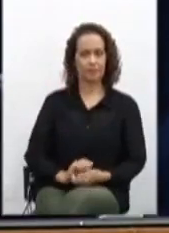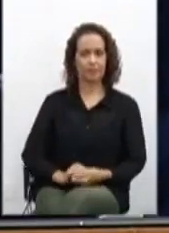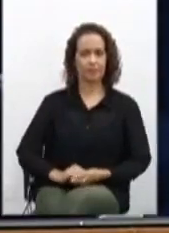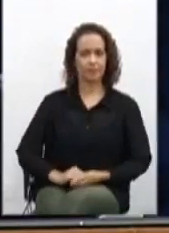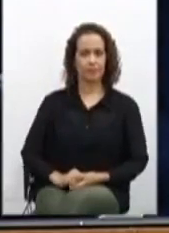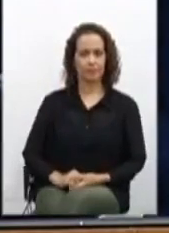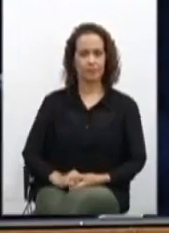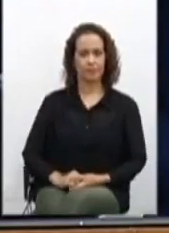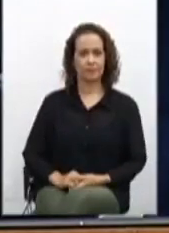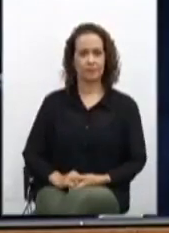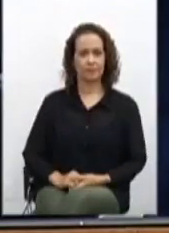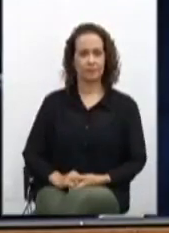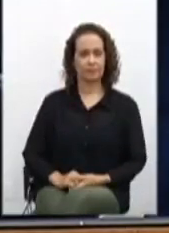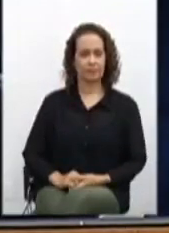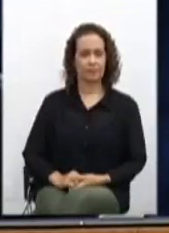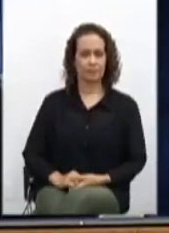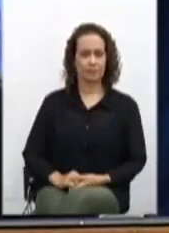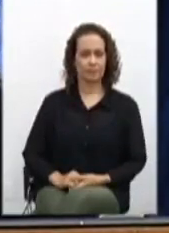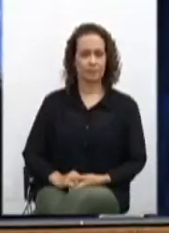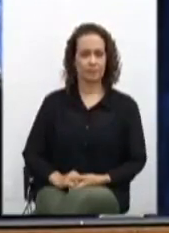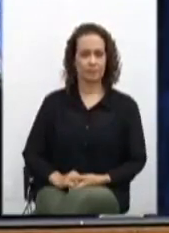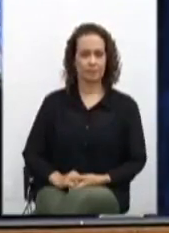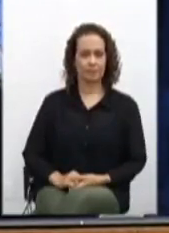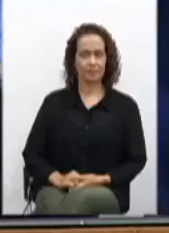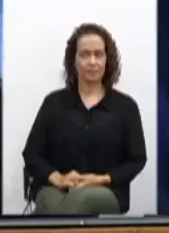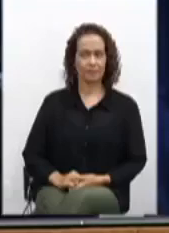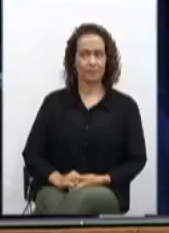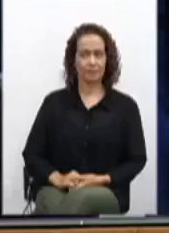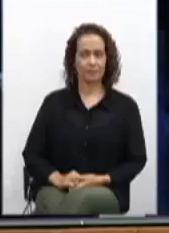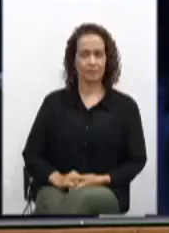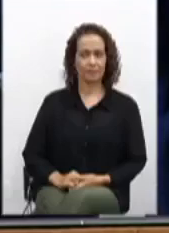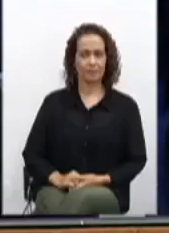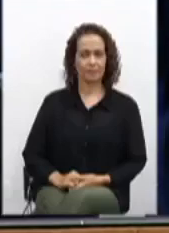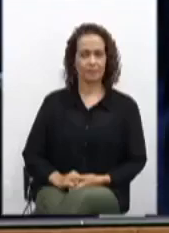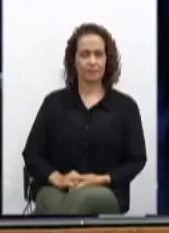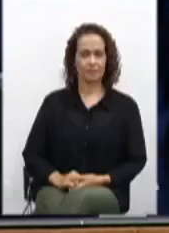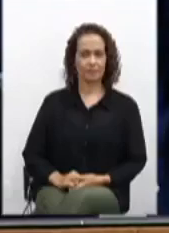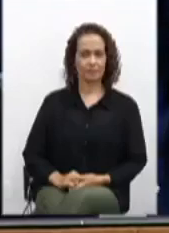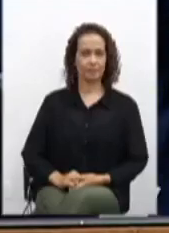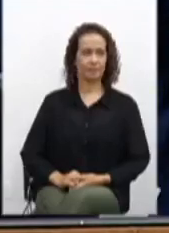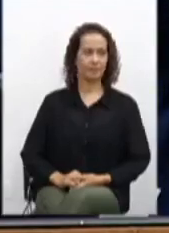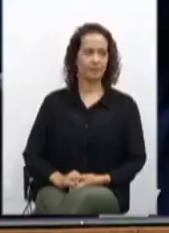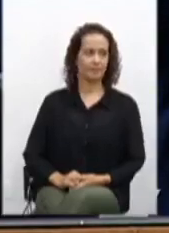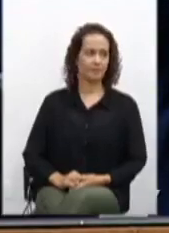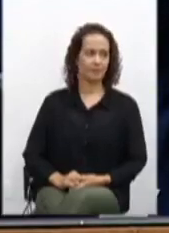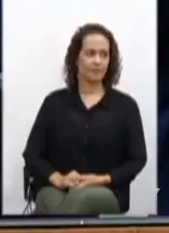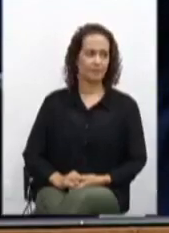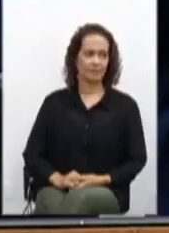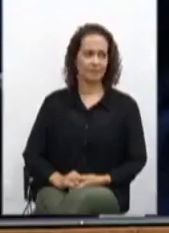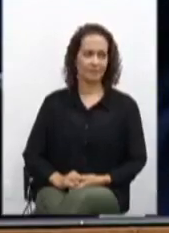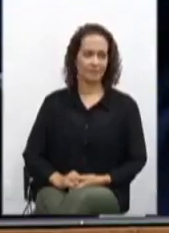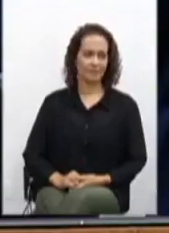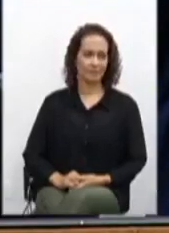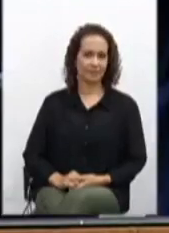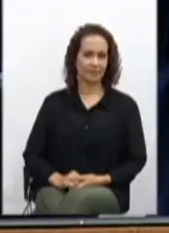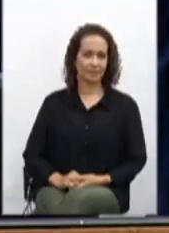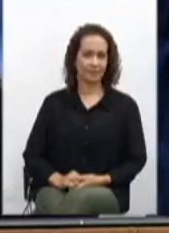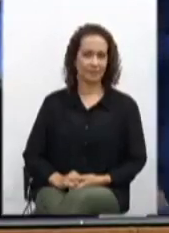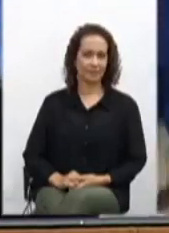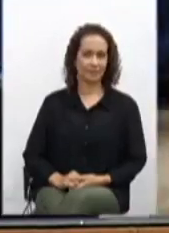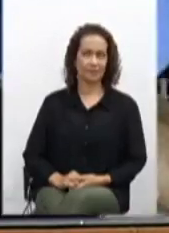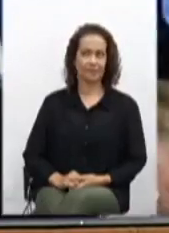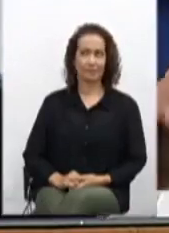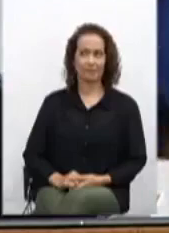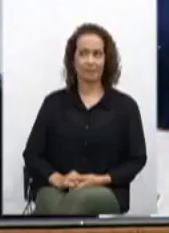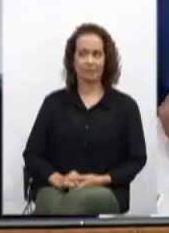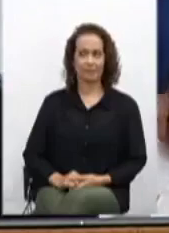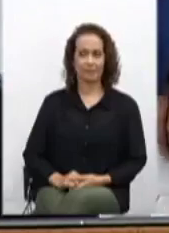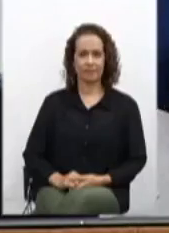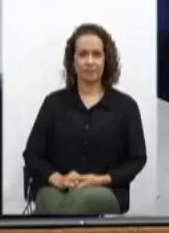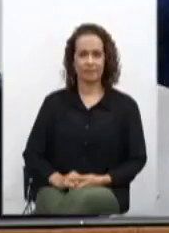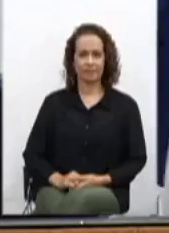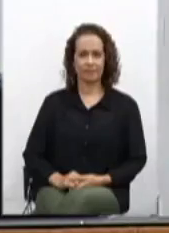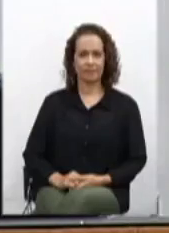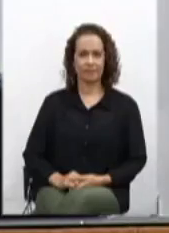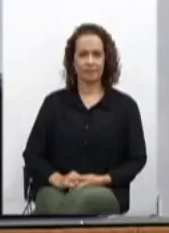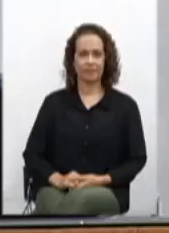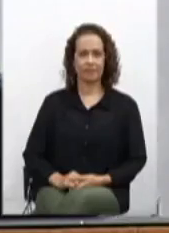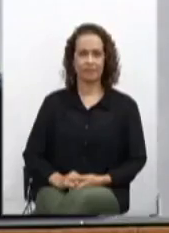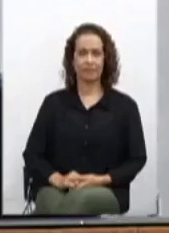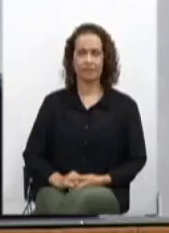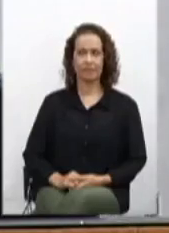relator